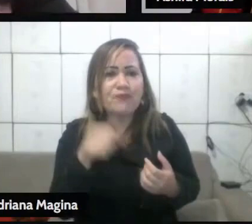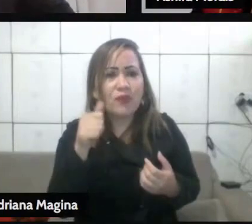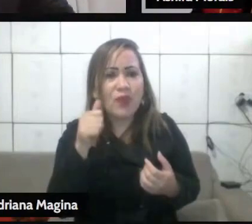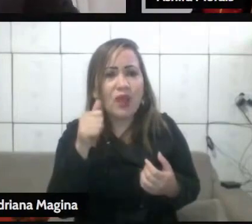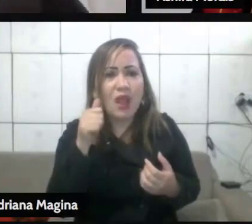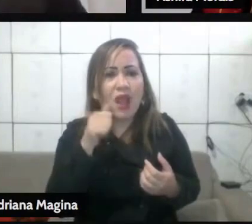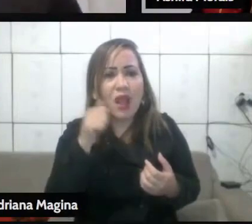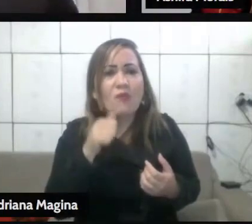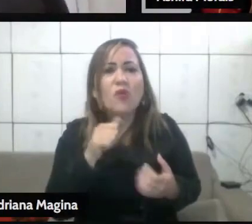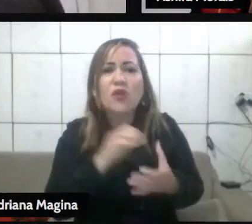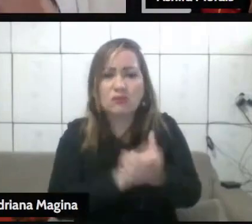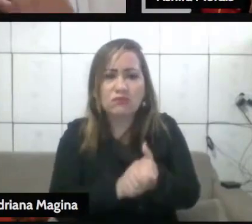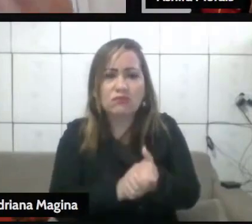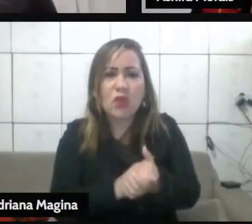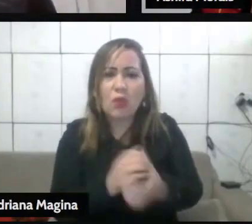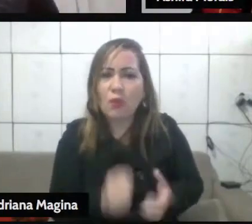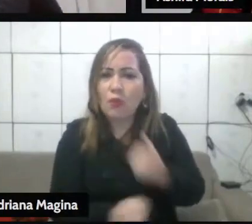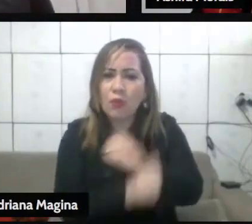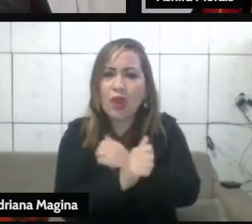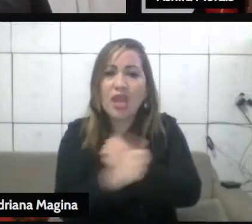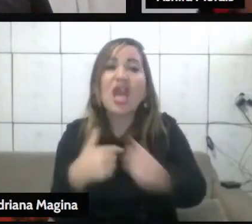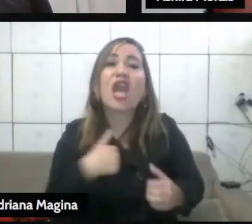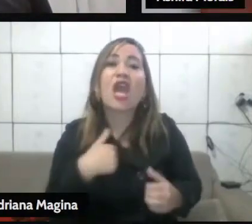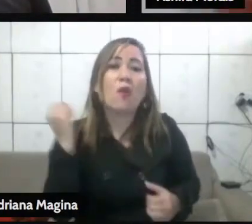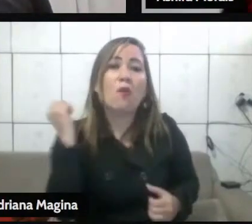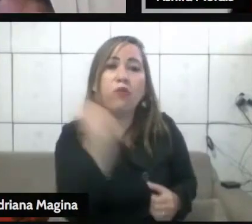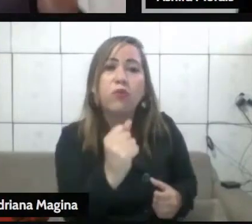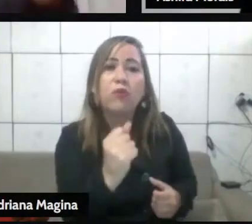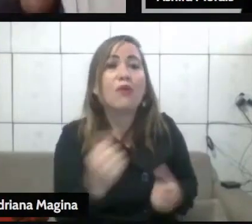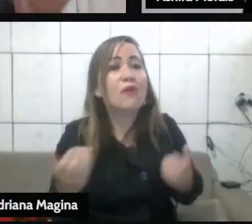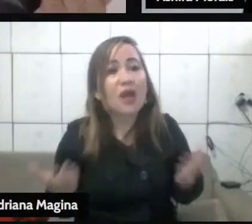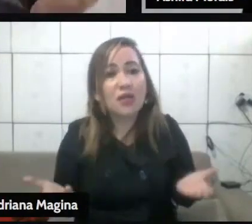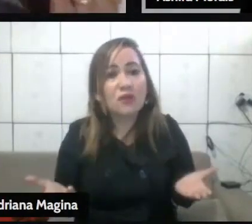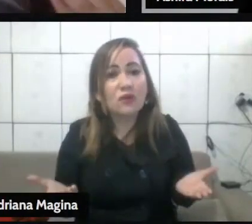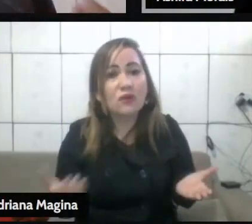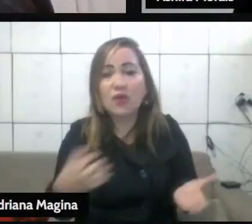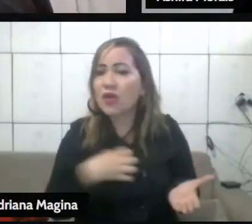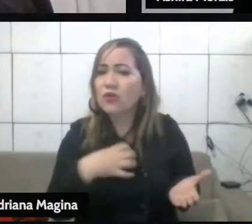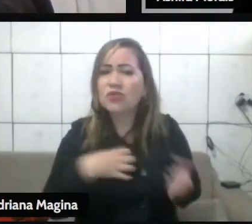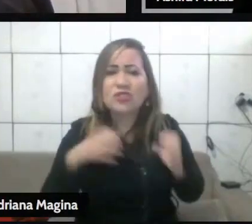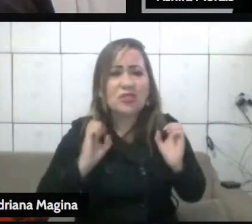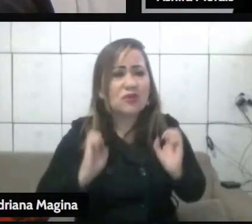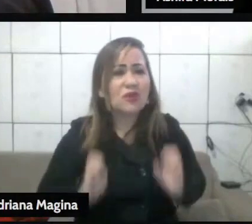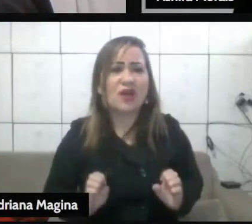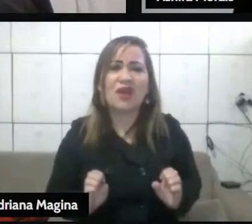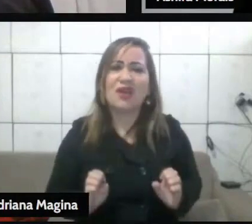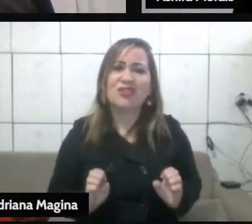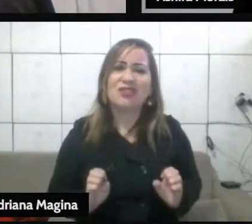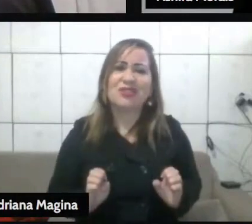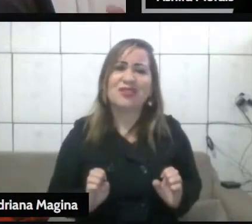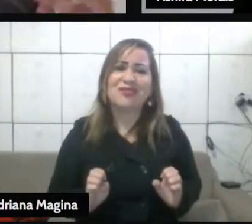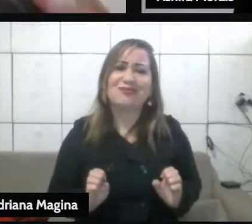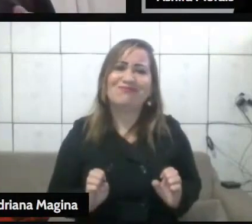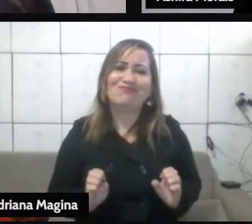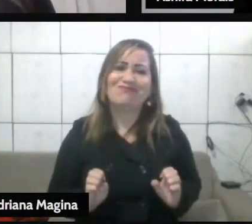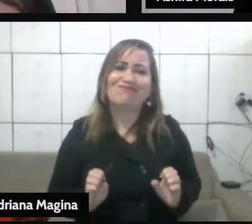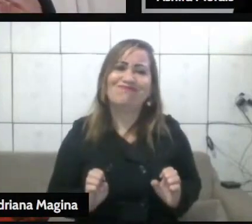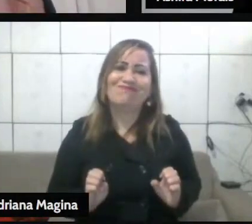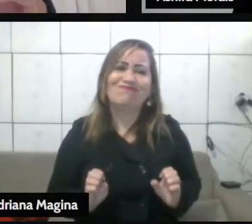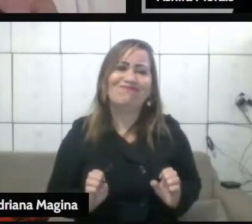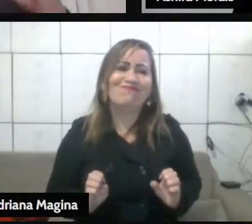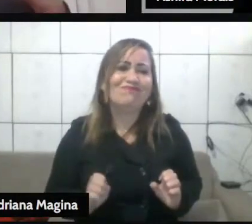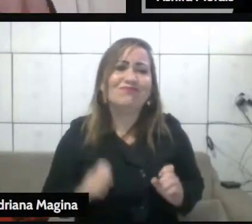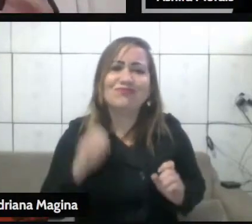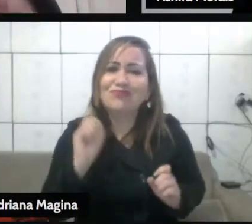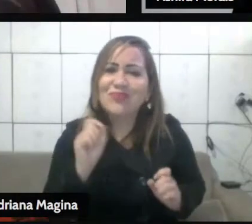epigenético. Foi colocado sobre o comportamento dele. Para desintoxicar esse cara, é complicado. Eu até brinco que quando